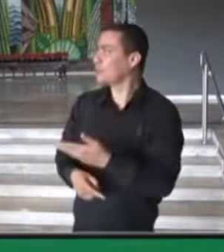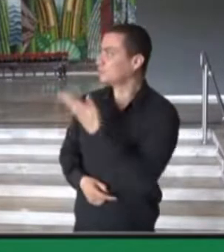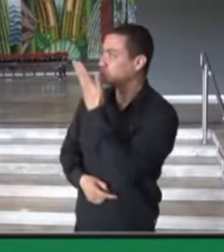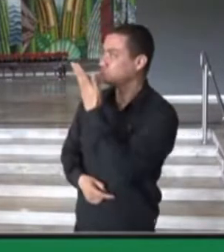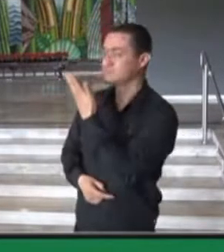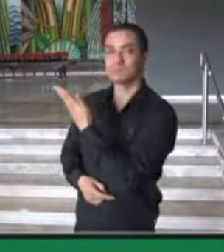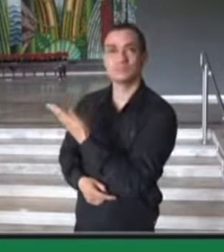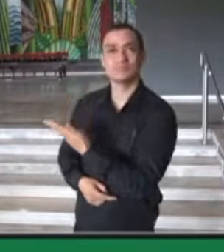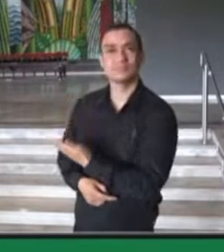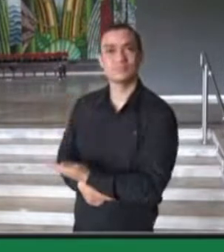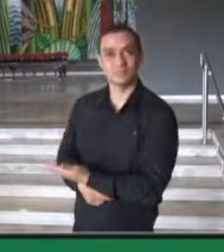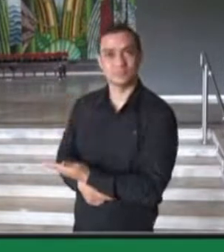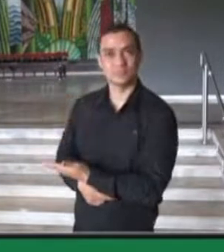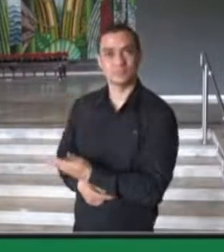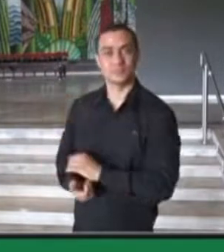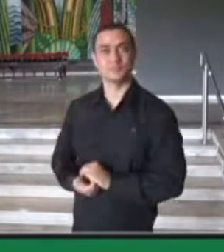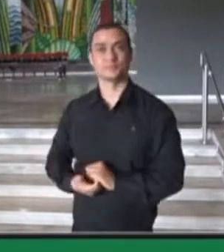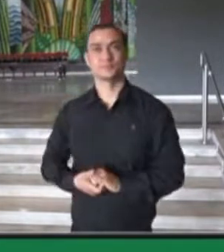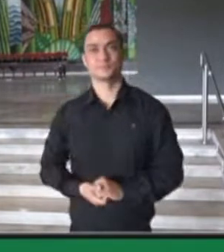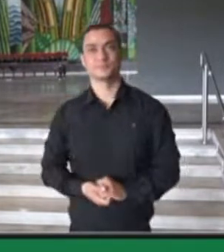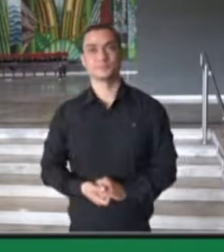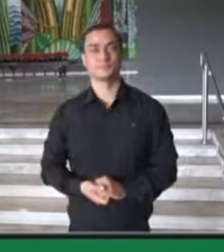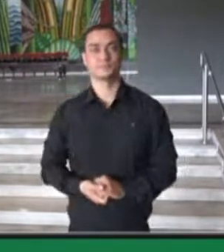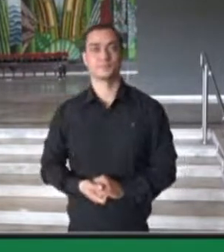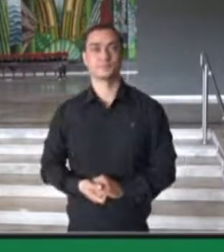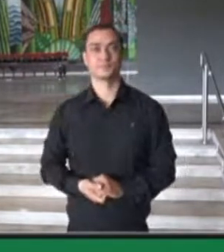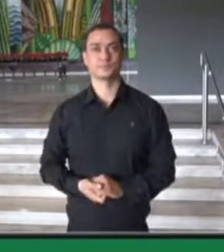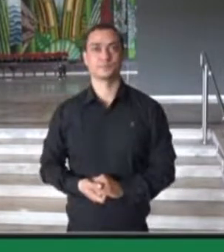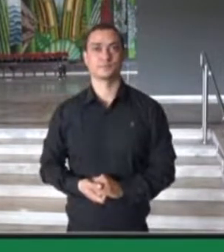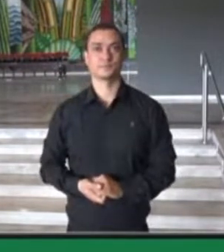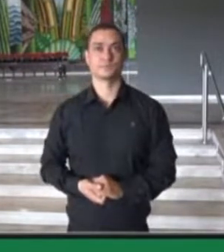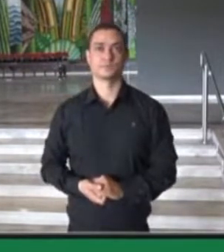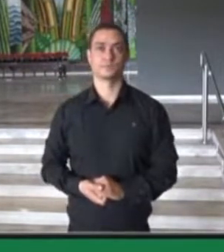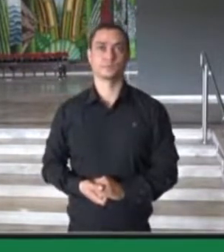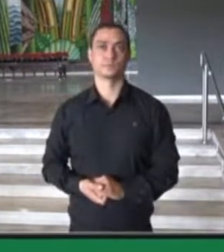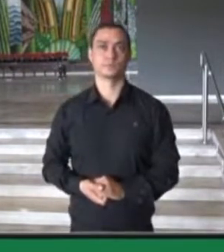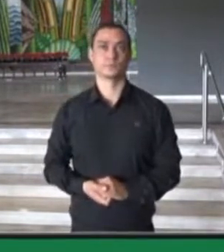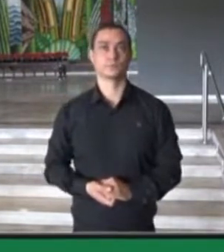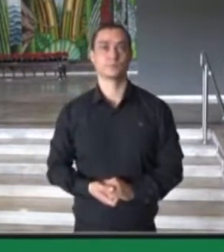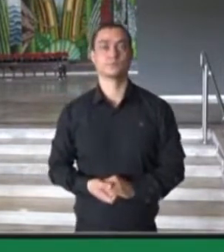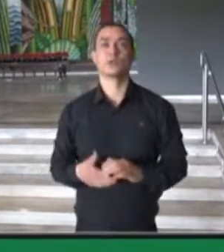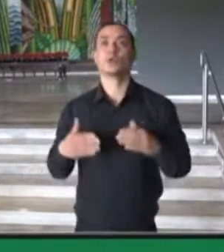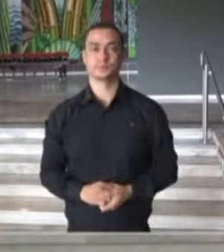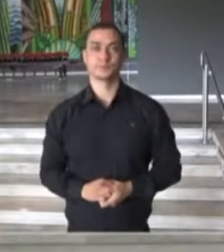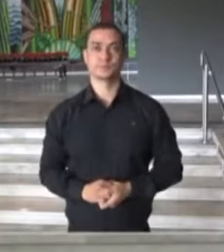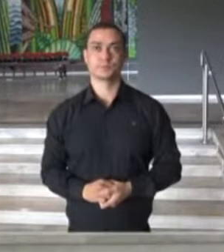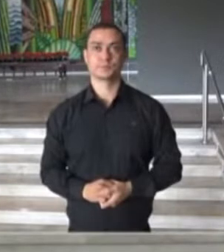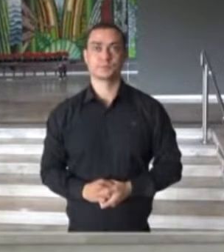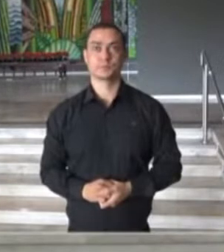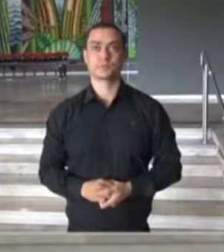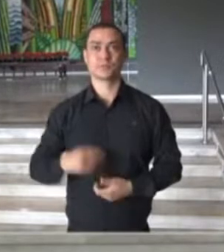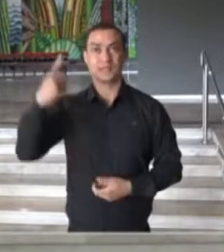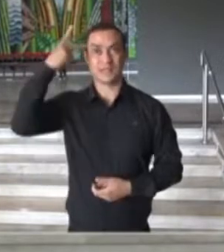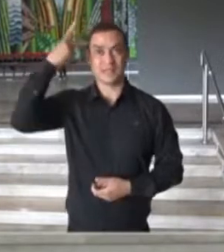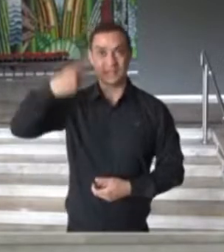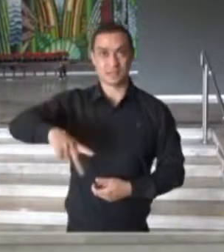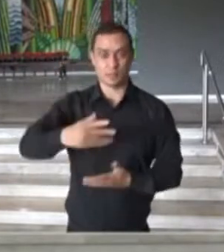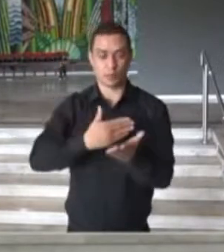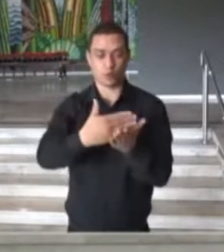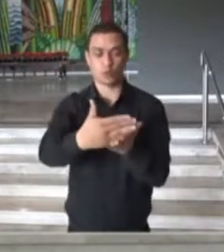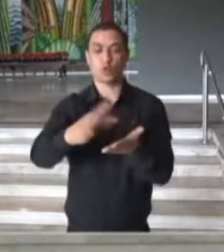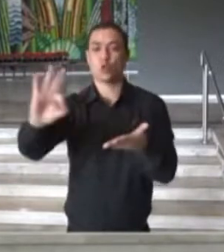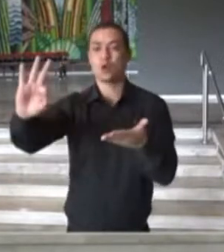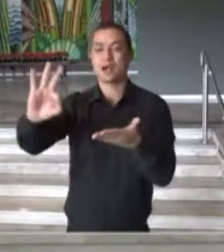a compra de 4 milhões e meio de seringas próprias para a vacinação deste público. São Paulo inicia o pré